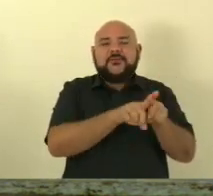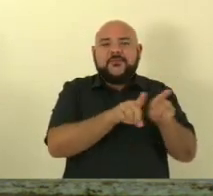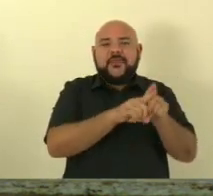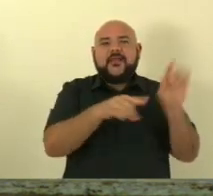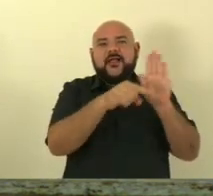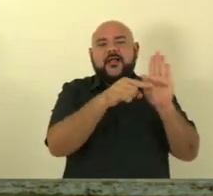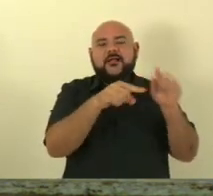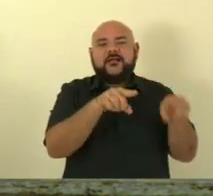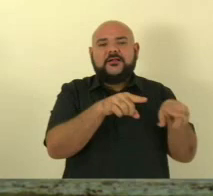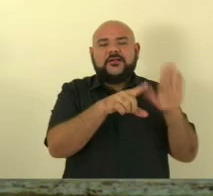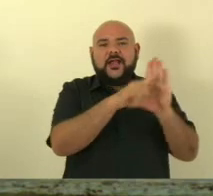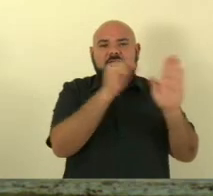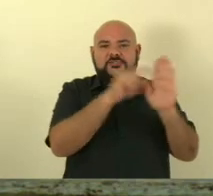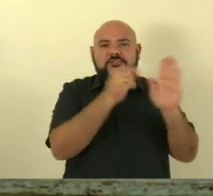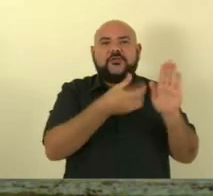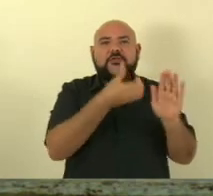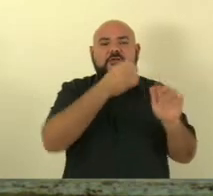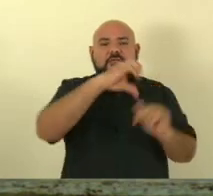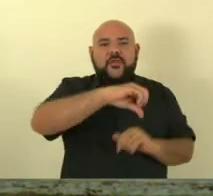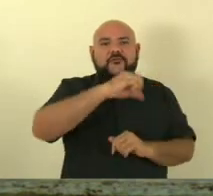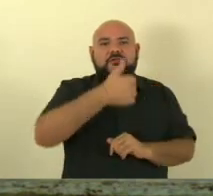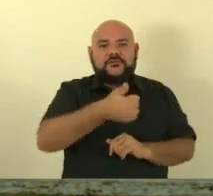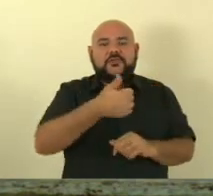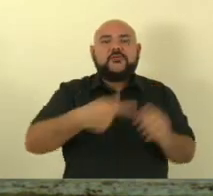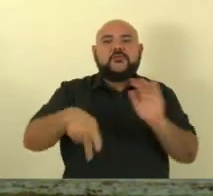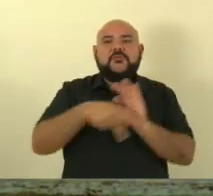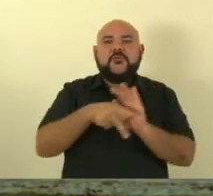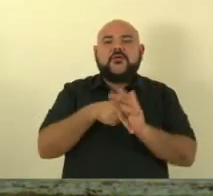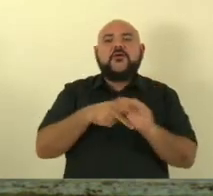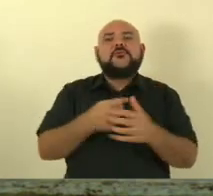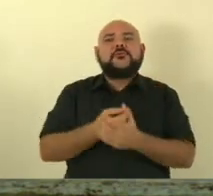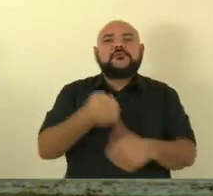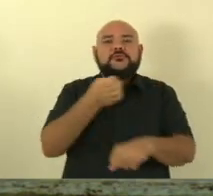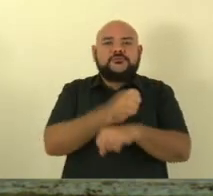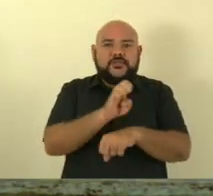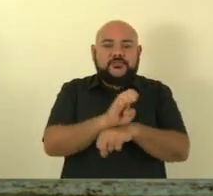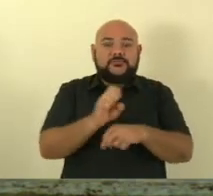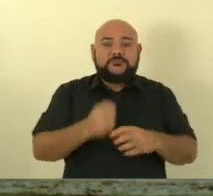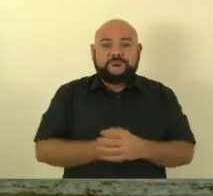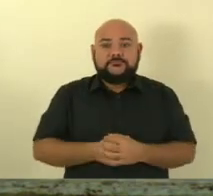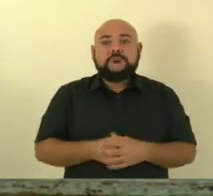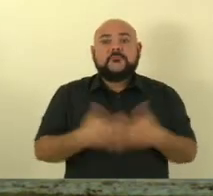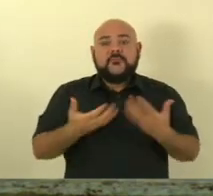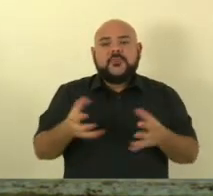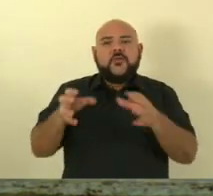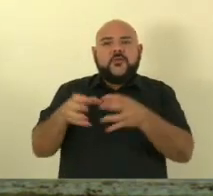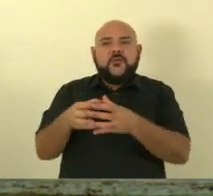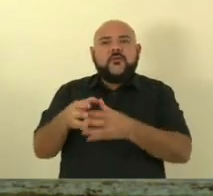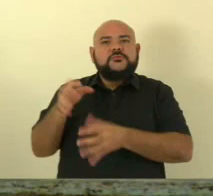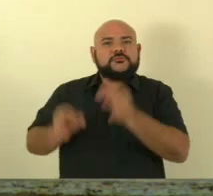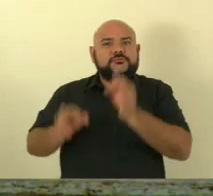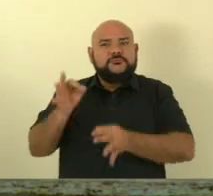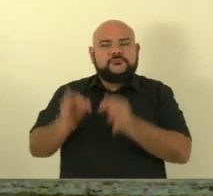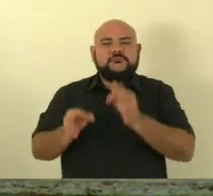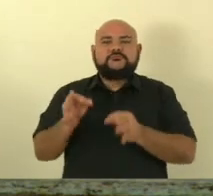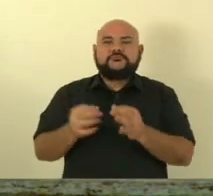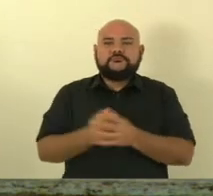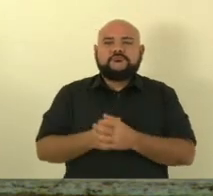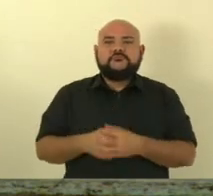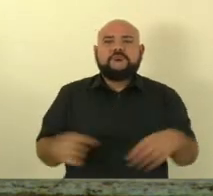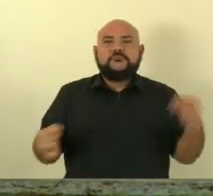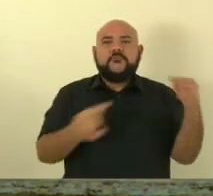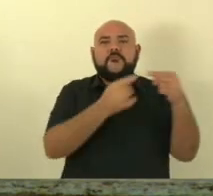da Constituição Estadual. O despacho para o item 5 é, a comissão de justiça na forma do artigo